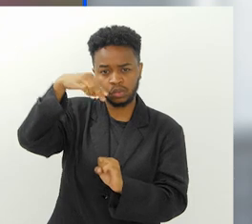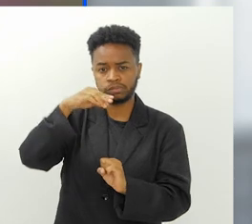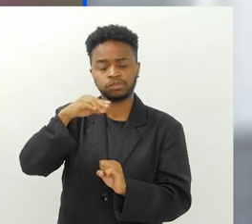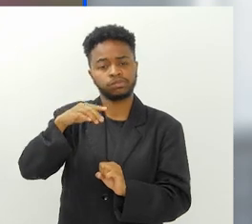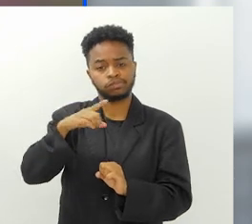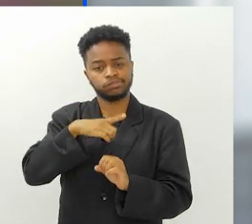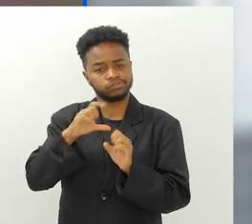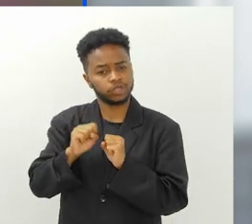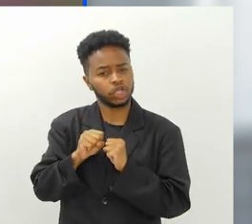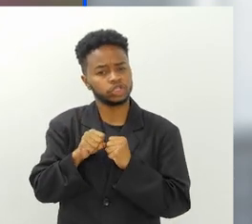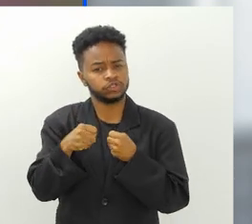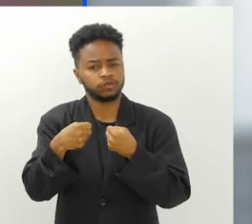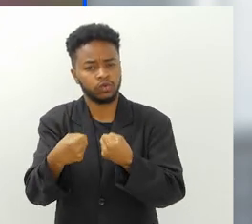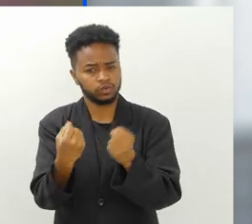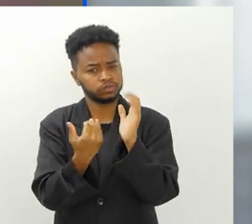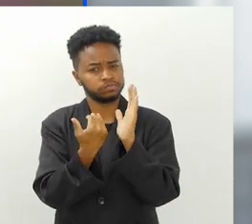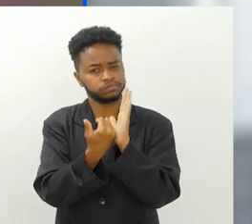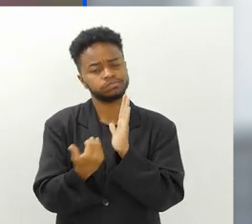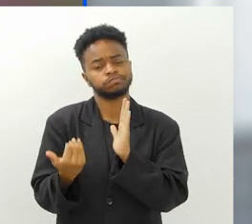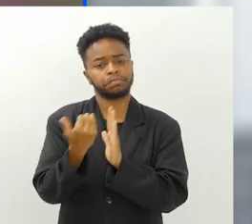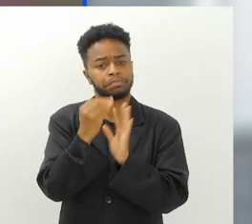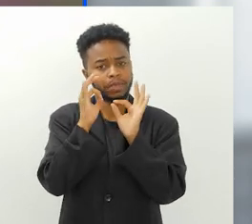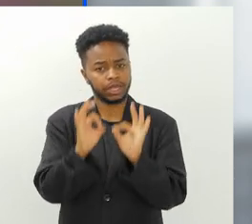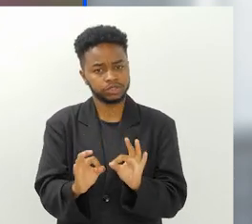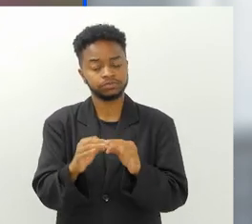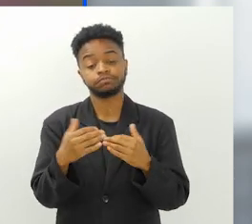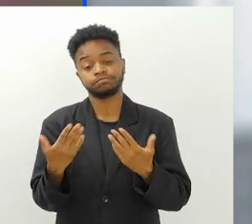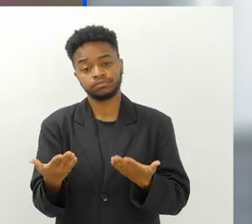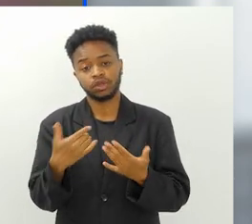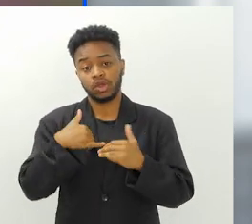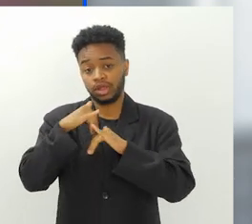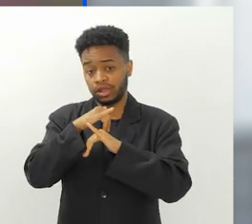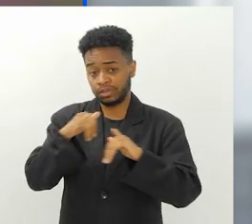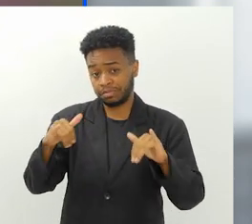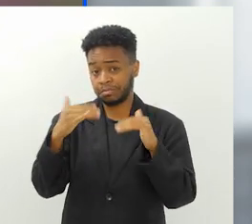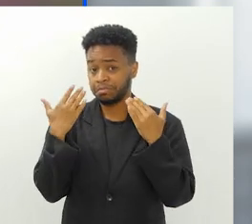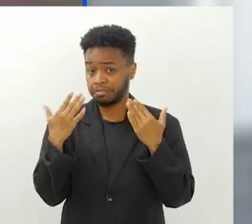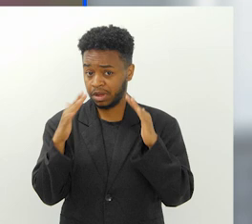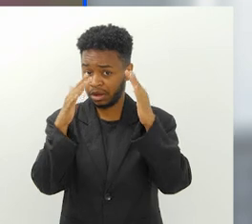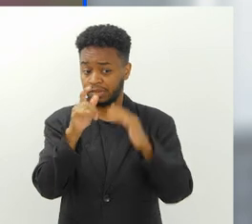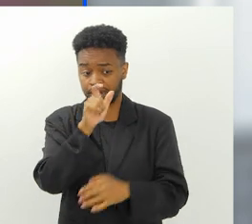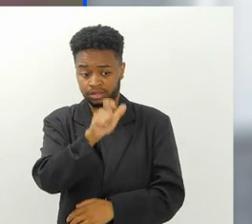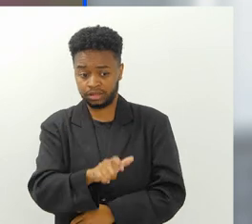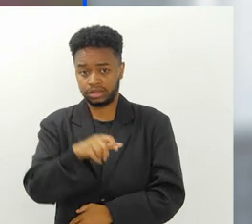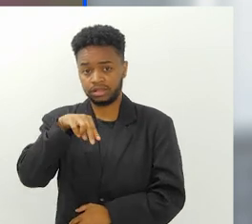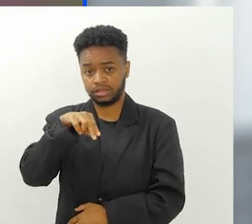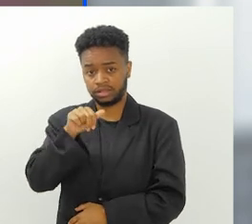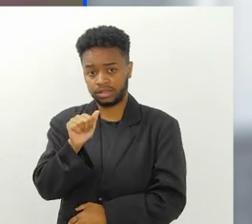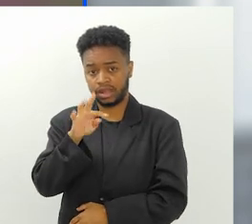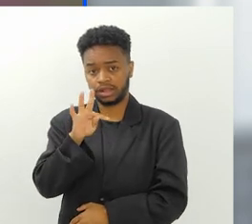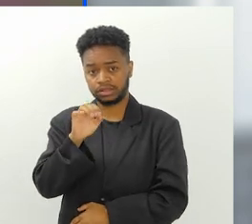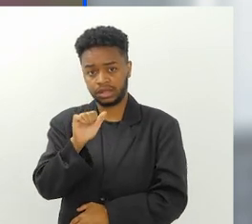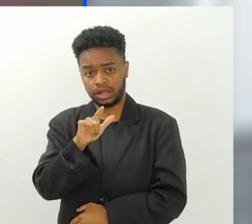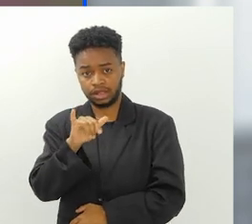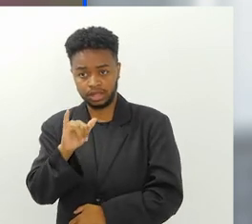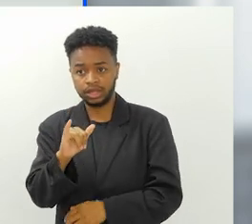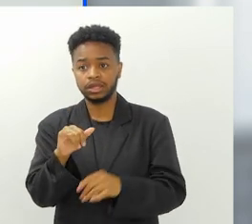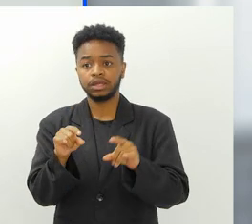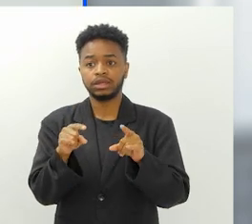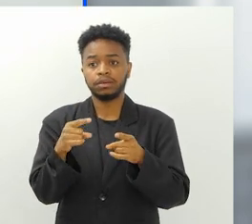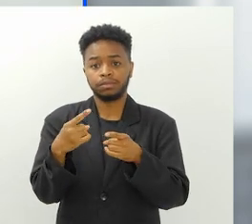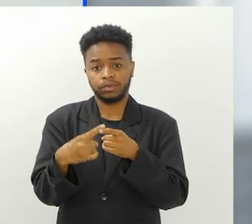é um esforço hercúlico. E eu parabenizo, inclusive, a Nathalie e a